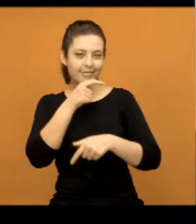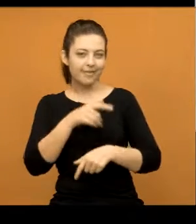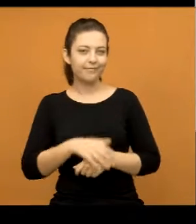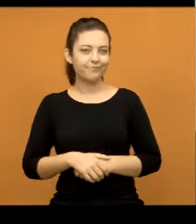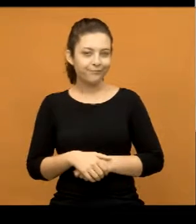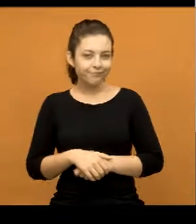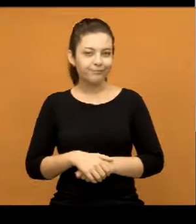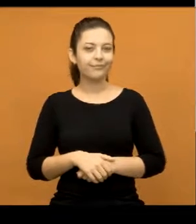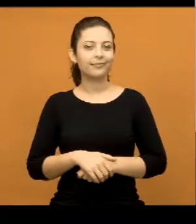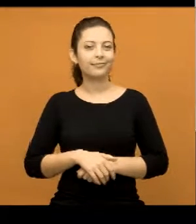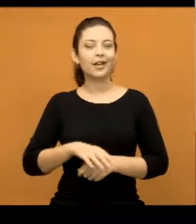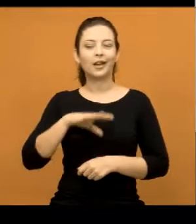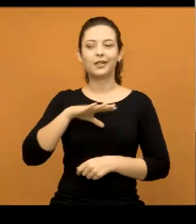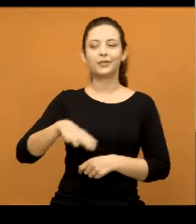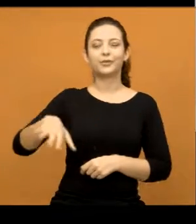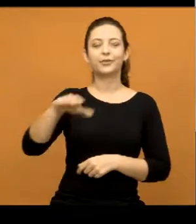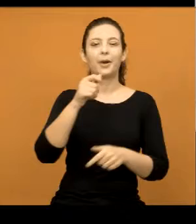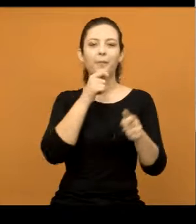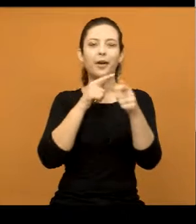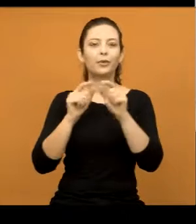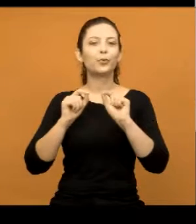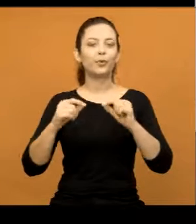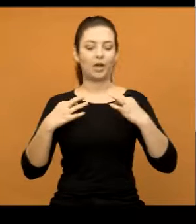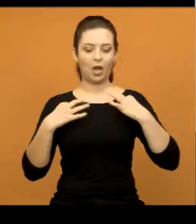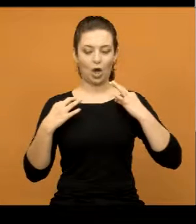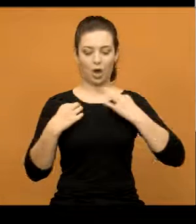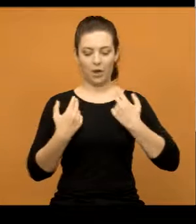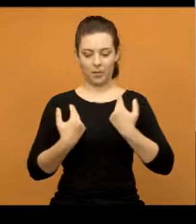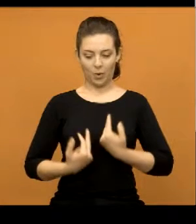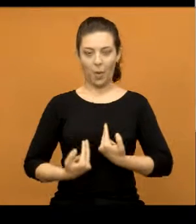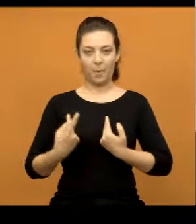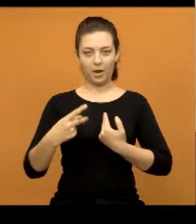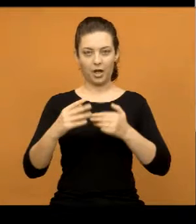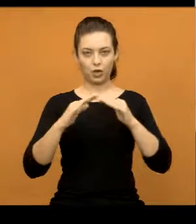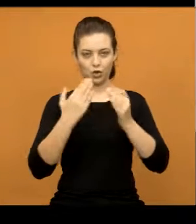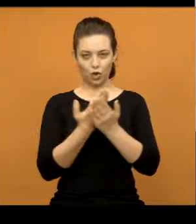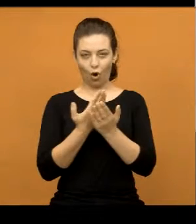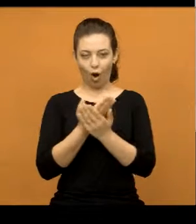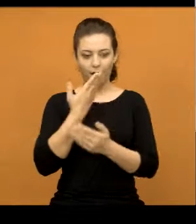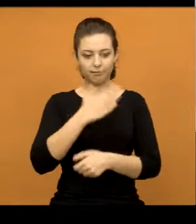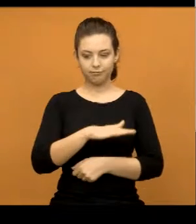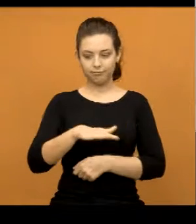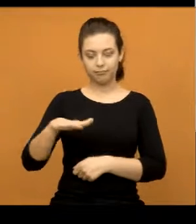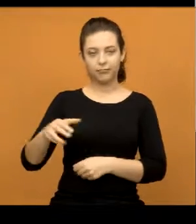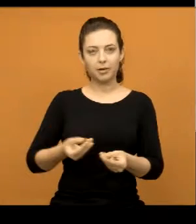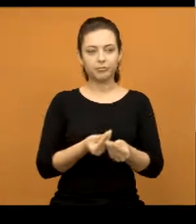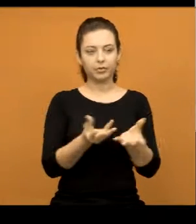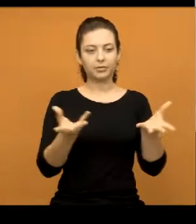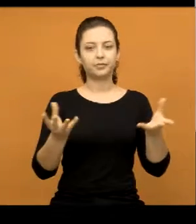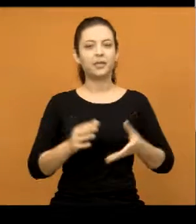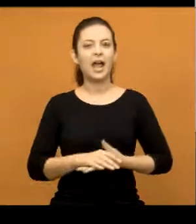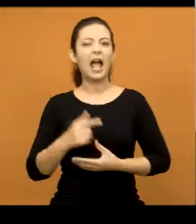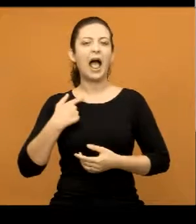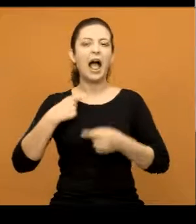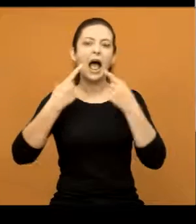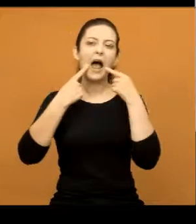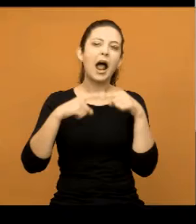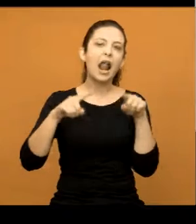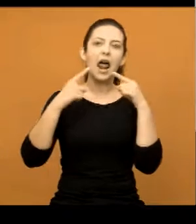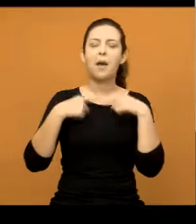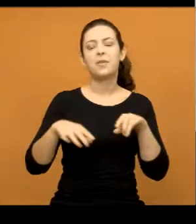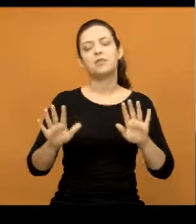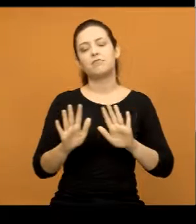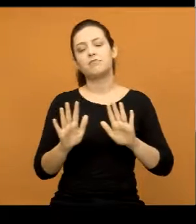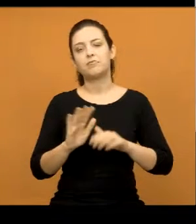na nossa cidade com relação à entrega dos uniformes. Eu não vou mais, obviamente, ficar aqui me queixando da